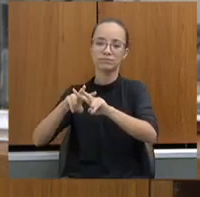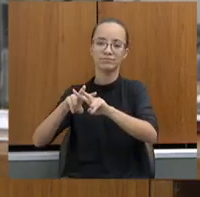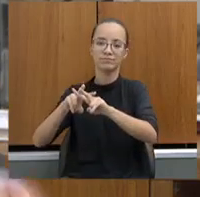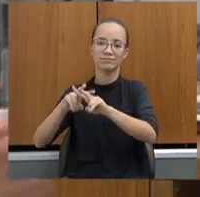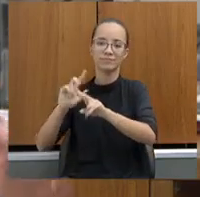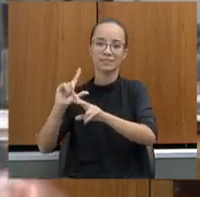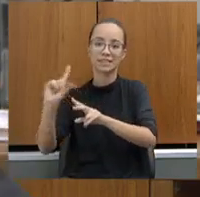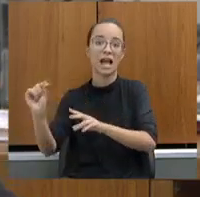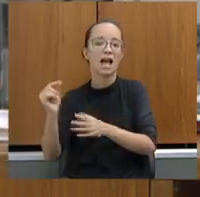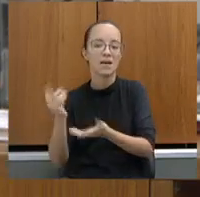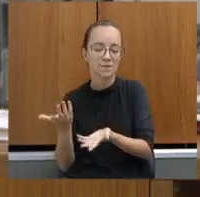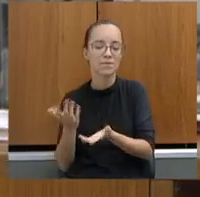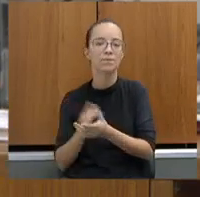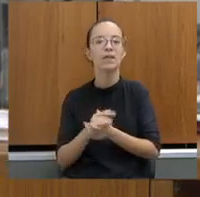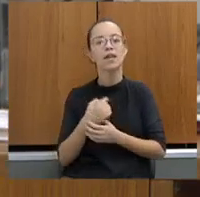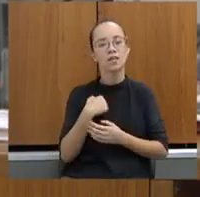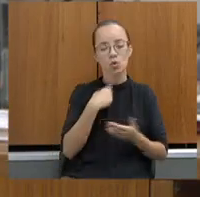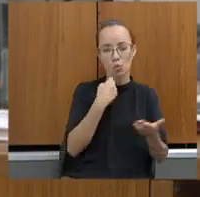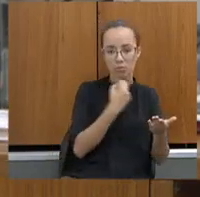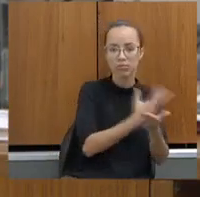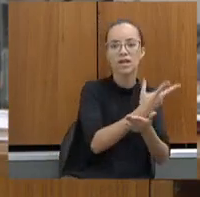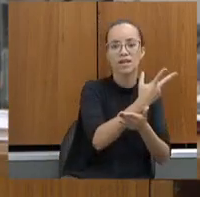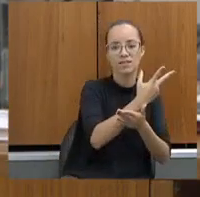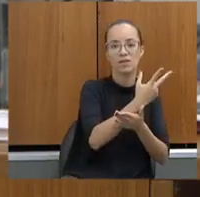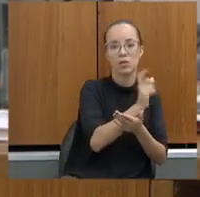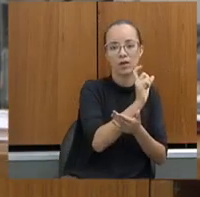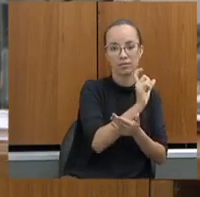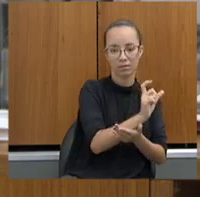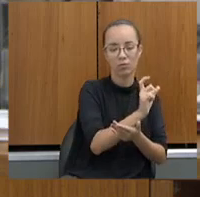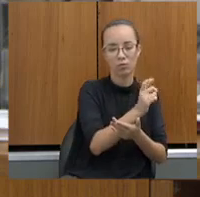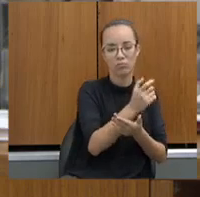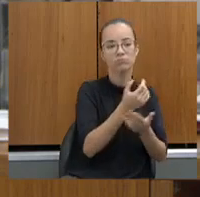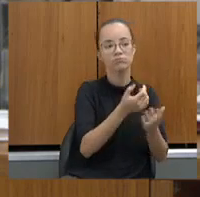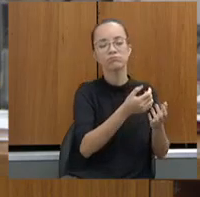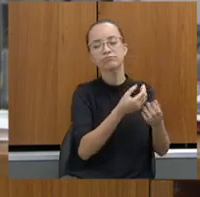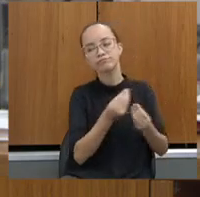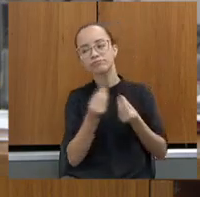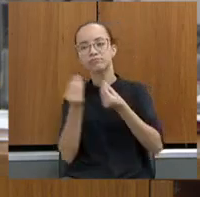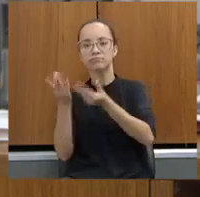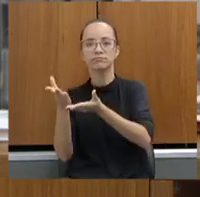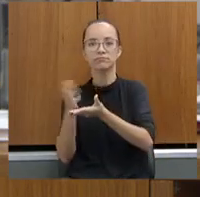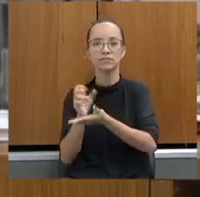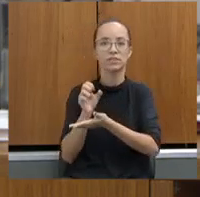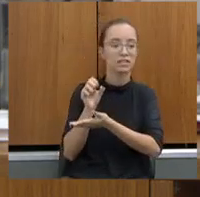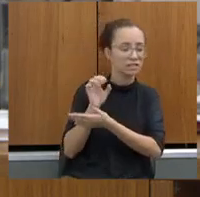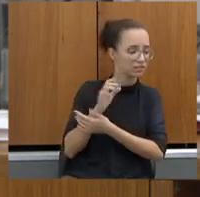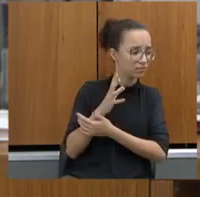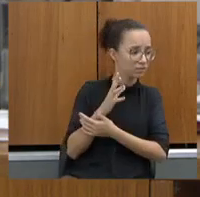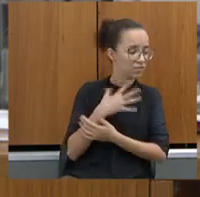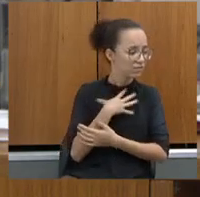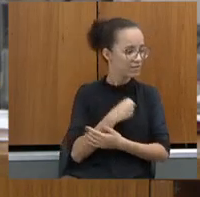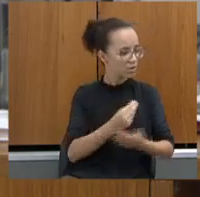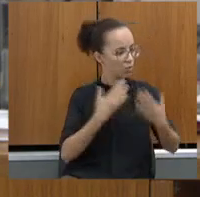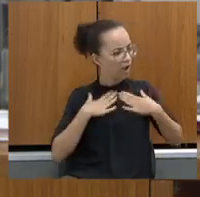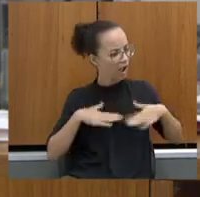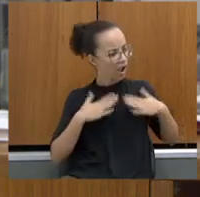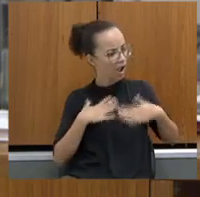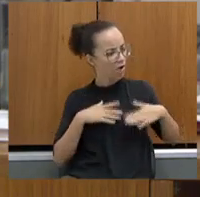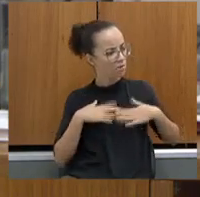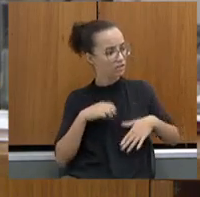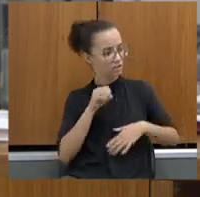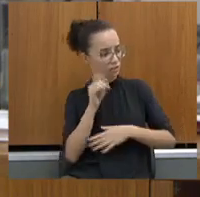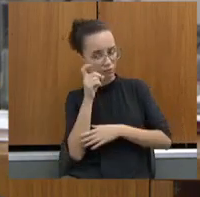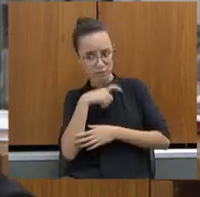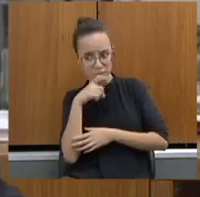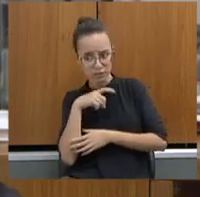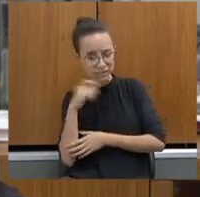passagem para ele com cartão e meu filho apavorado. Filho, se fosse mentira, ele ia falar que ele cumpriu pena? Ele não ia falar